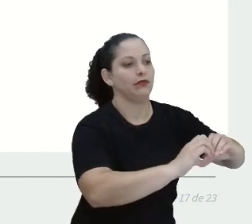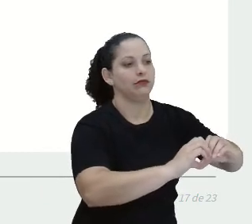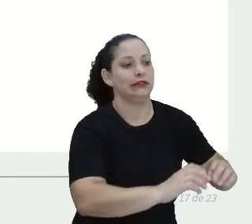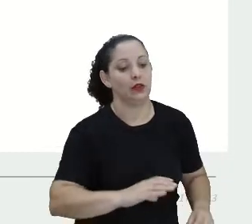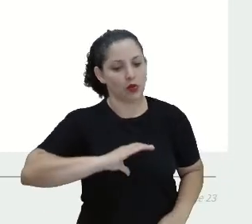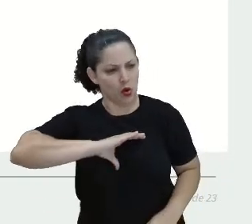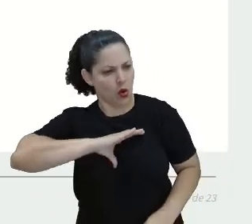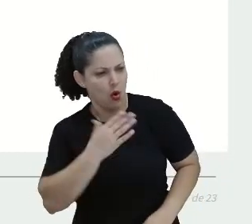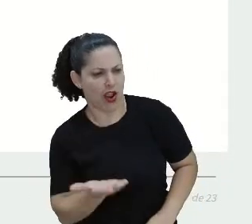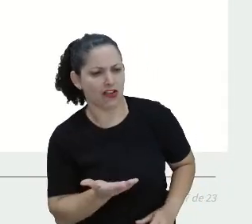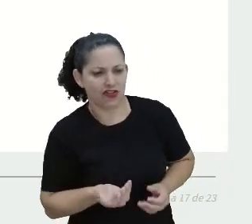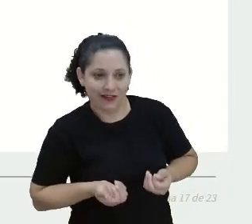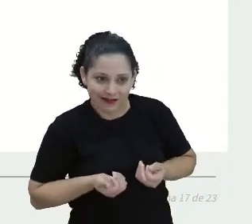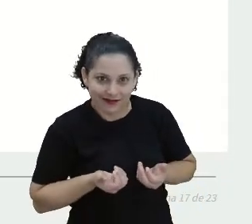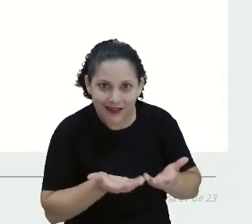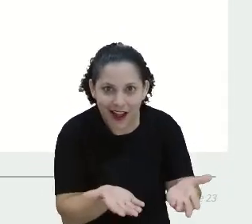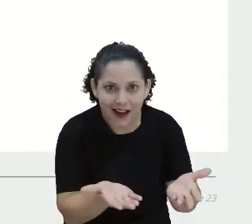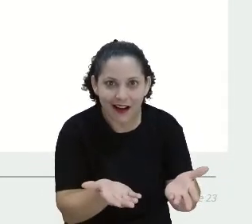ao Leão.